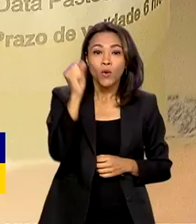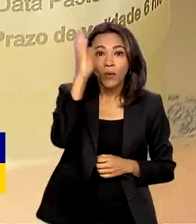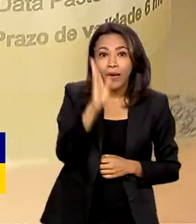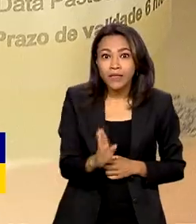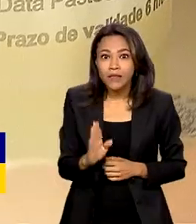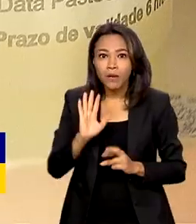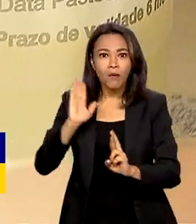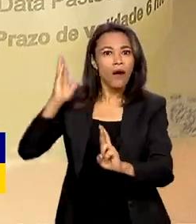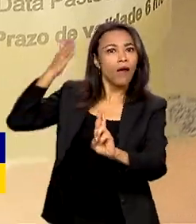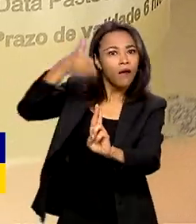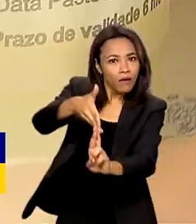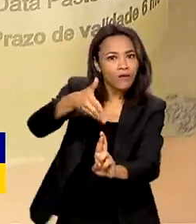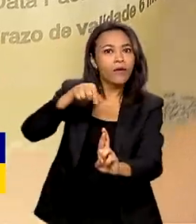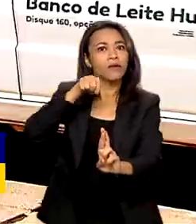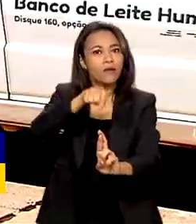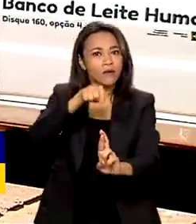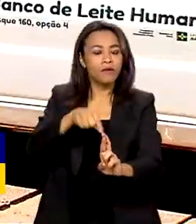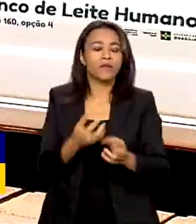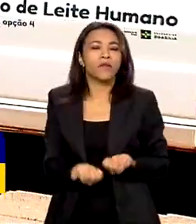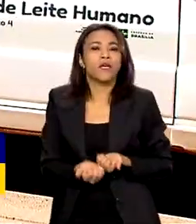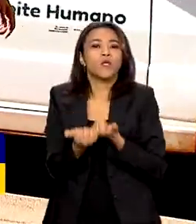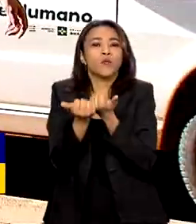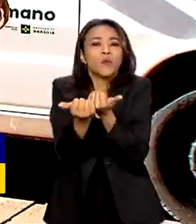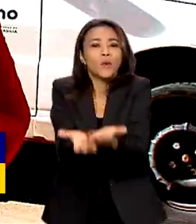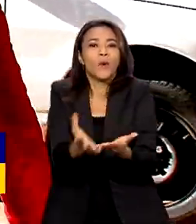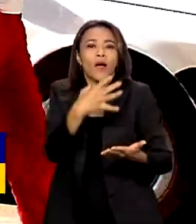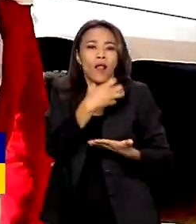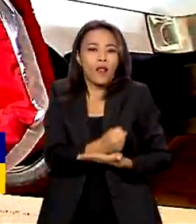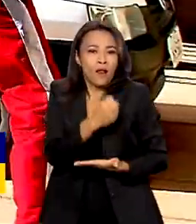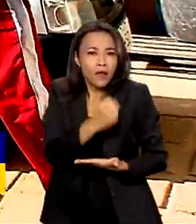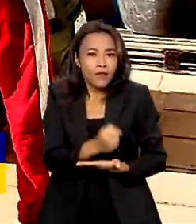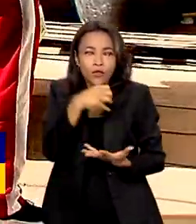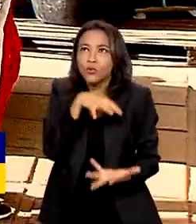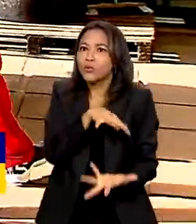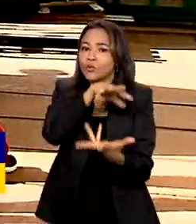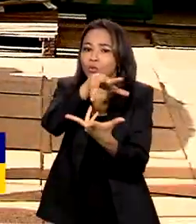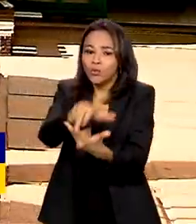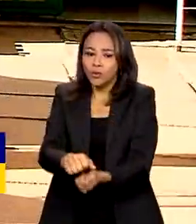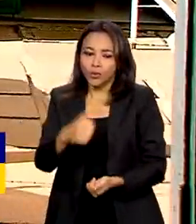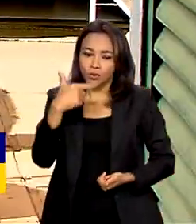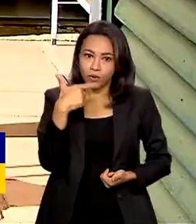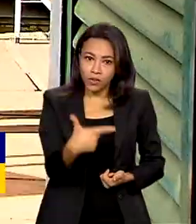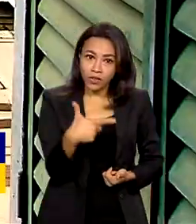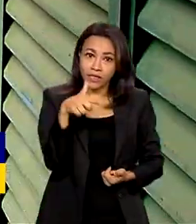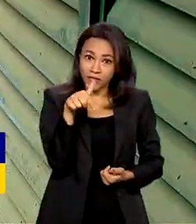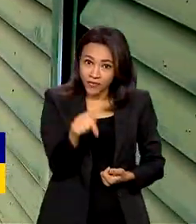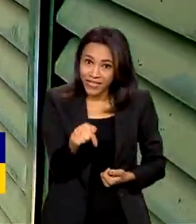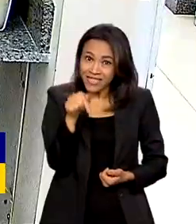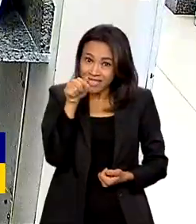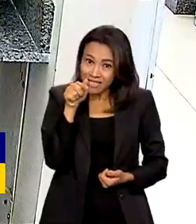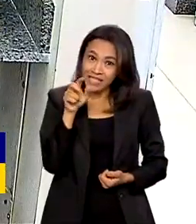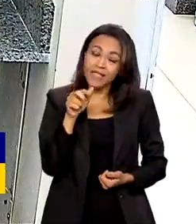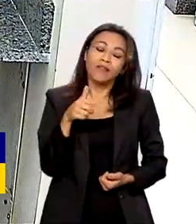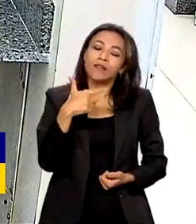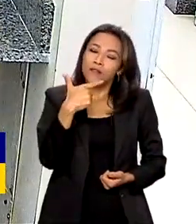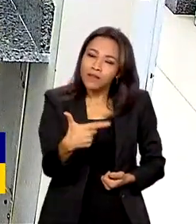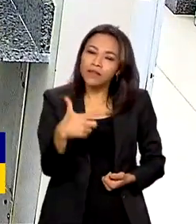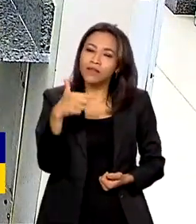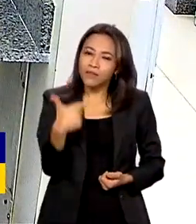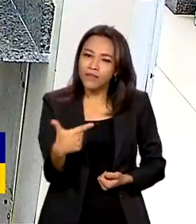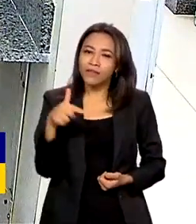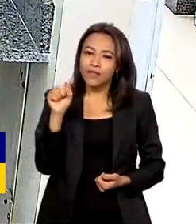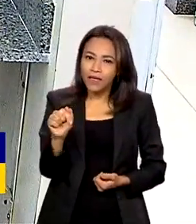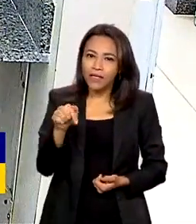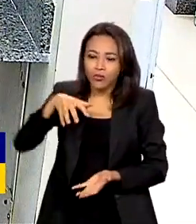destaca no quesito doação de leite em todo o mundo, com 227 bancos de leite humano e 240